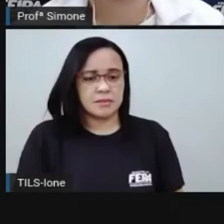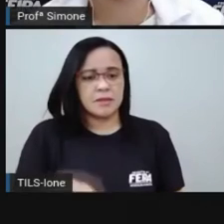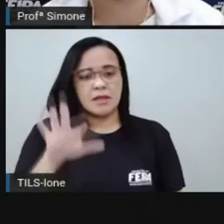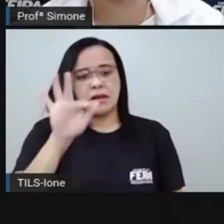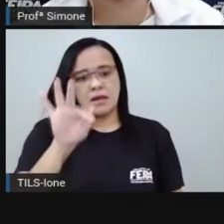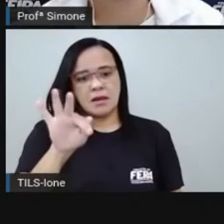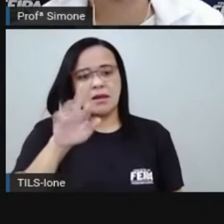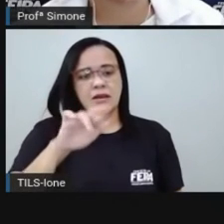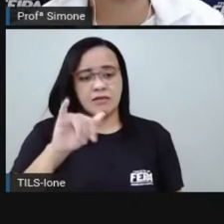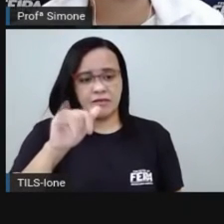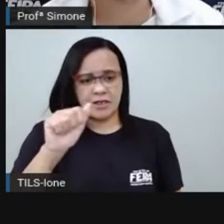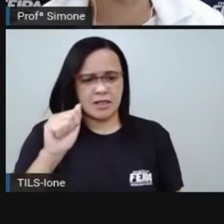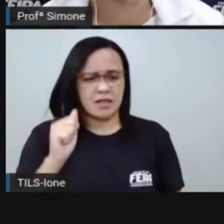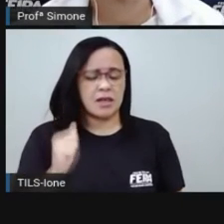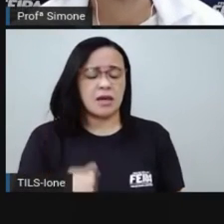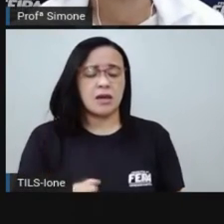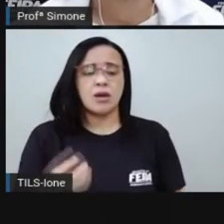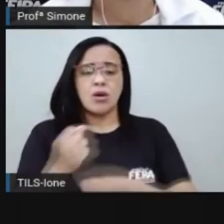1991